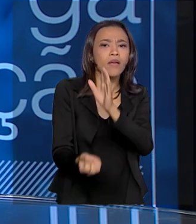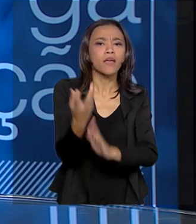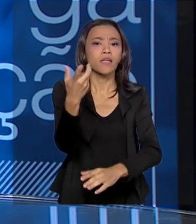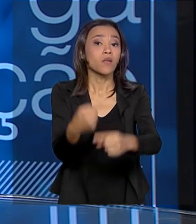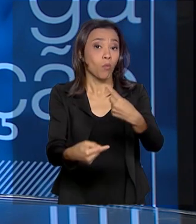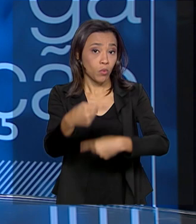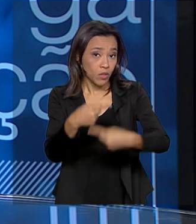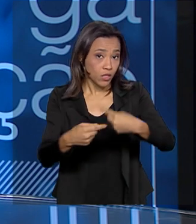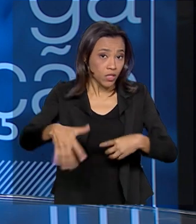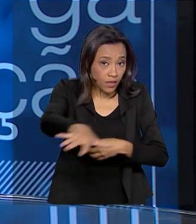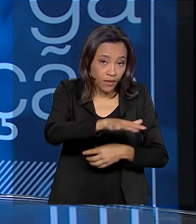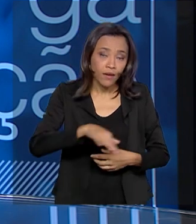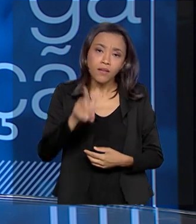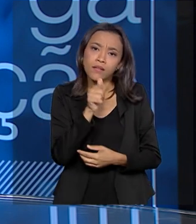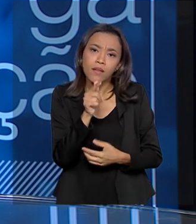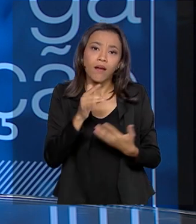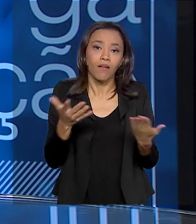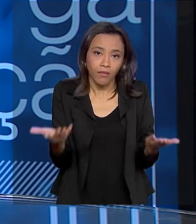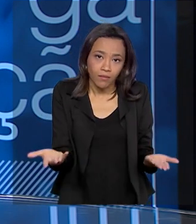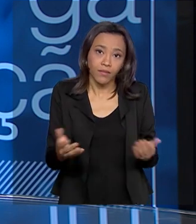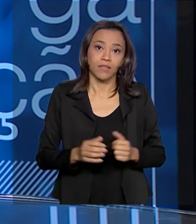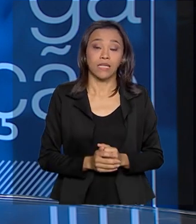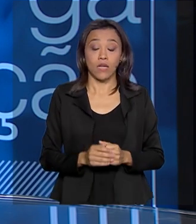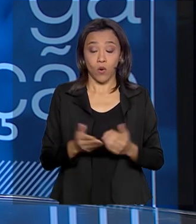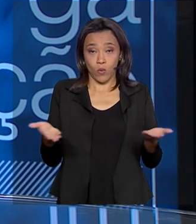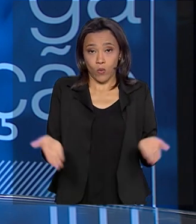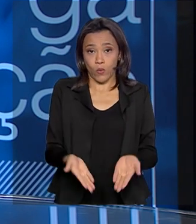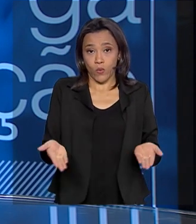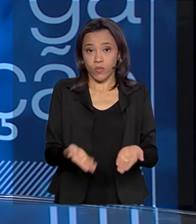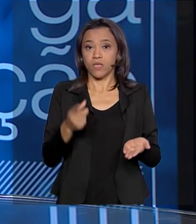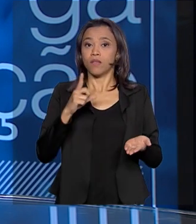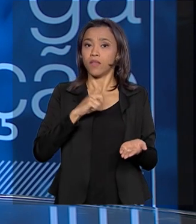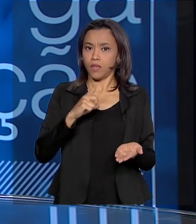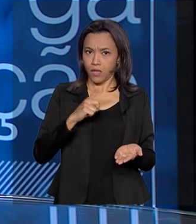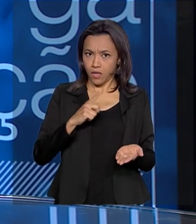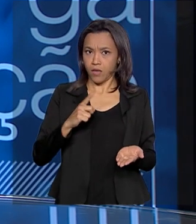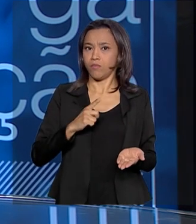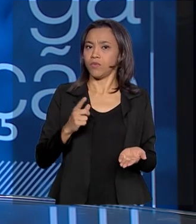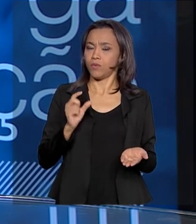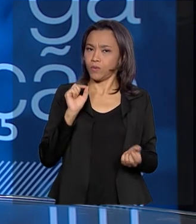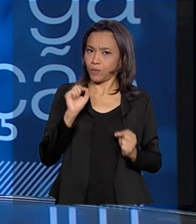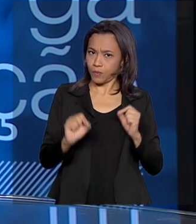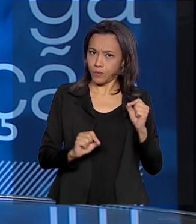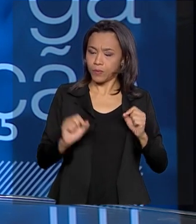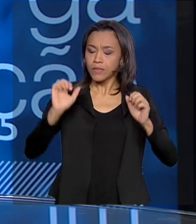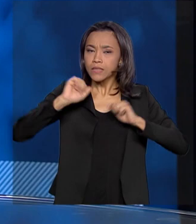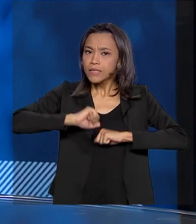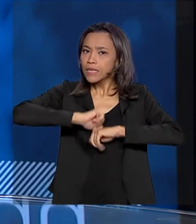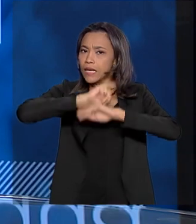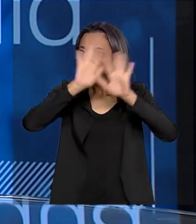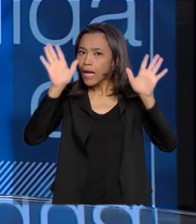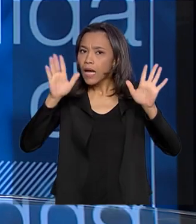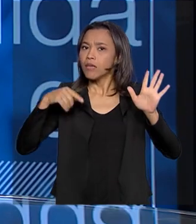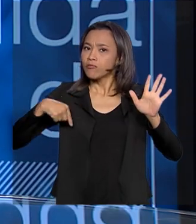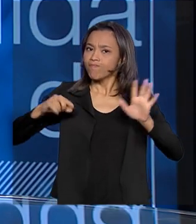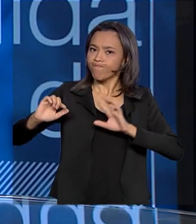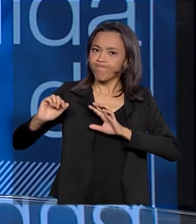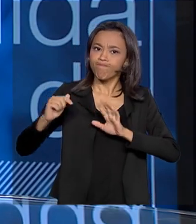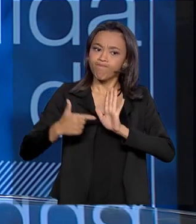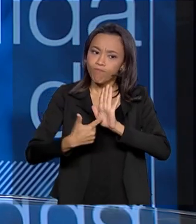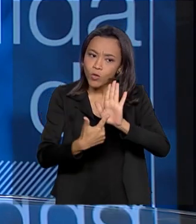Nacional de Recursos Hídricos. Então, nós temos hoje, é bastante prudente esclarecer que nós temos uma dupla